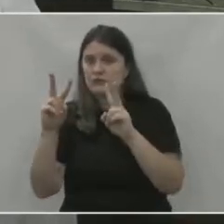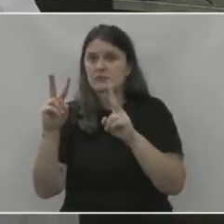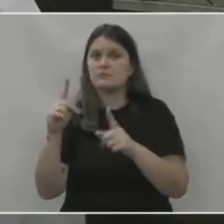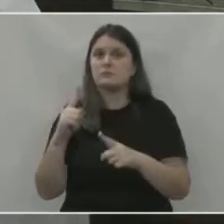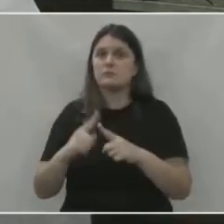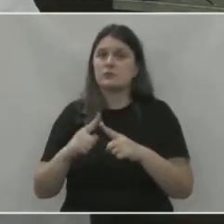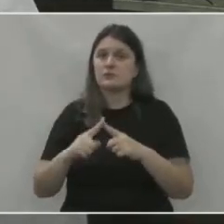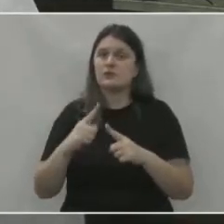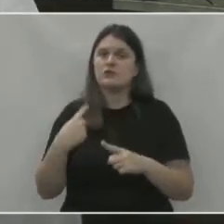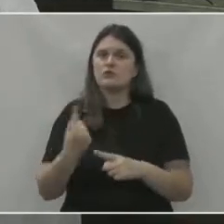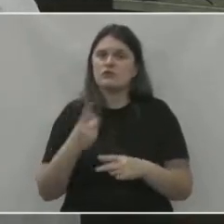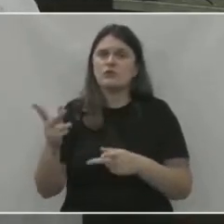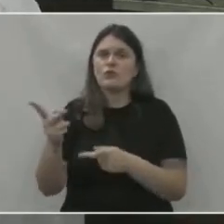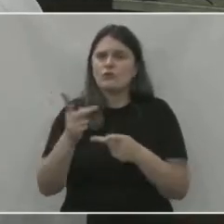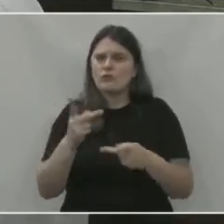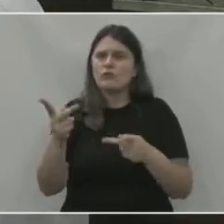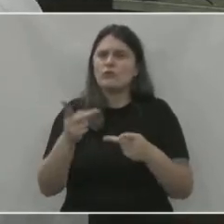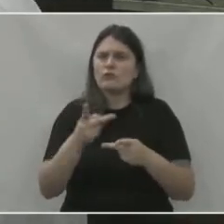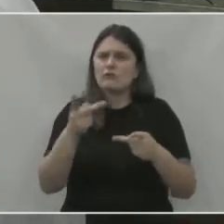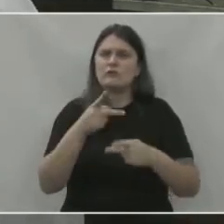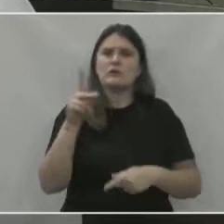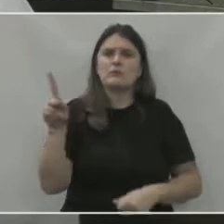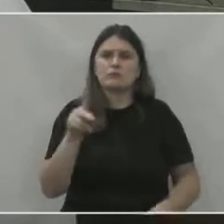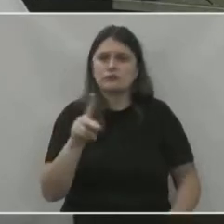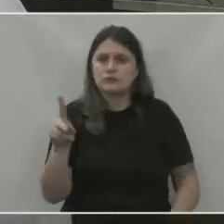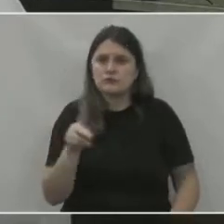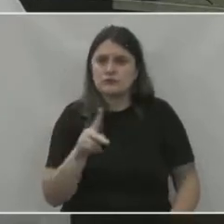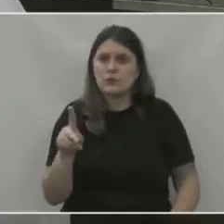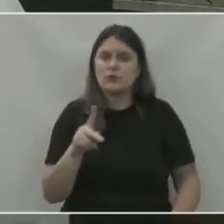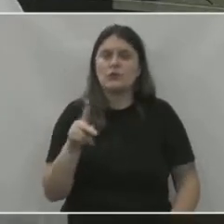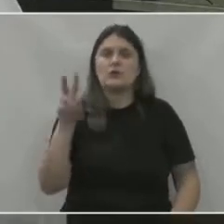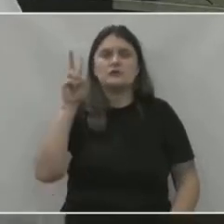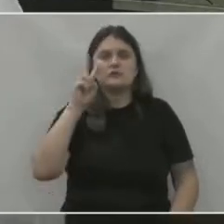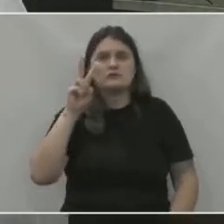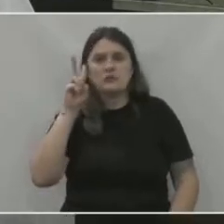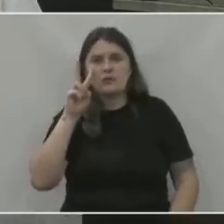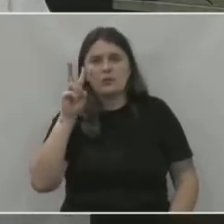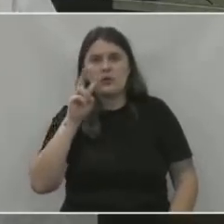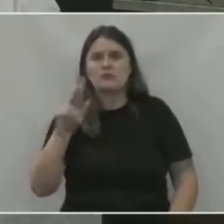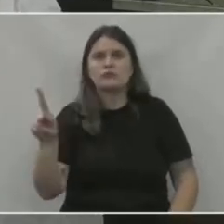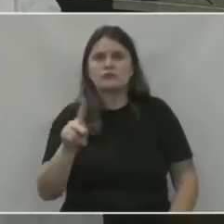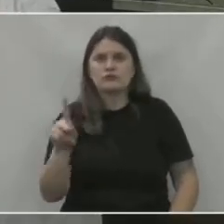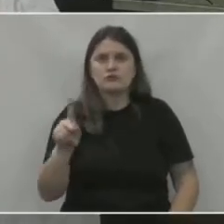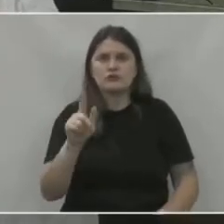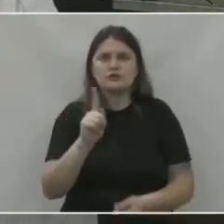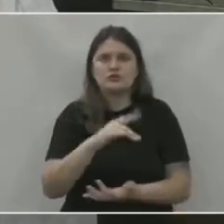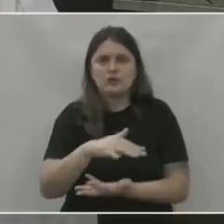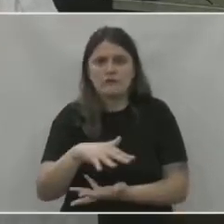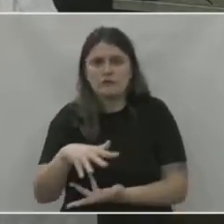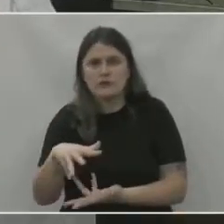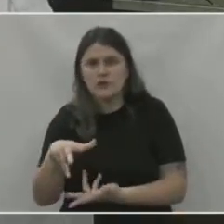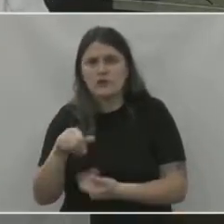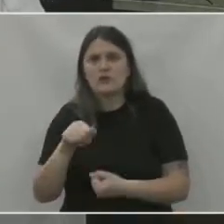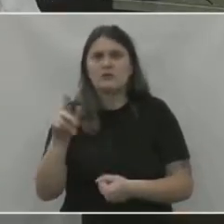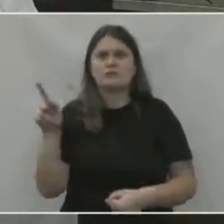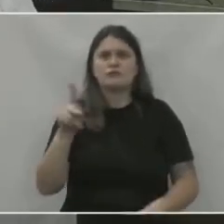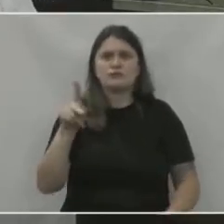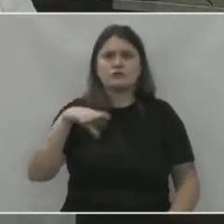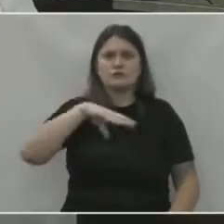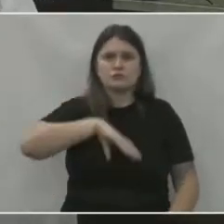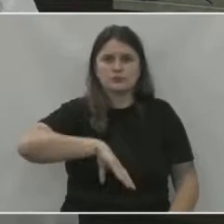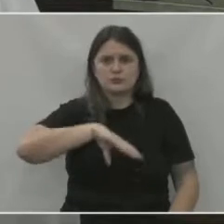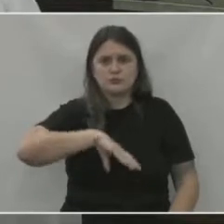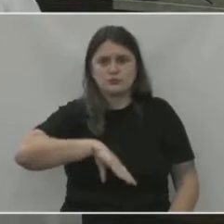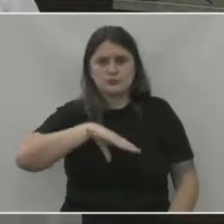a gente convida muitos professores de história, de português,